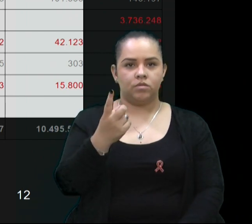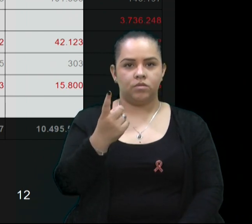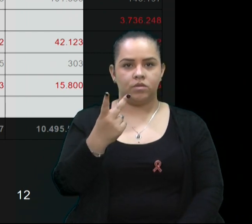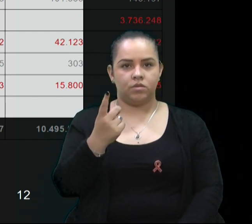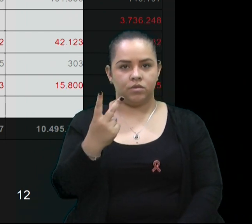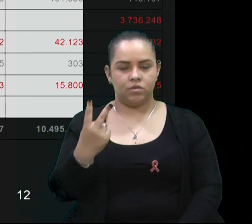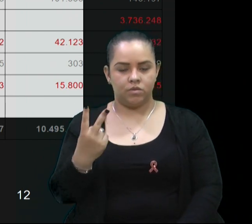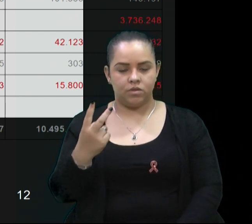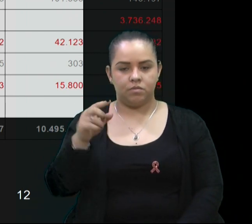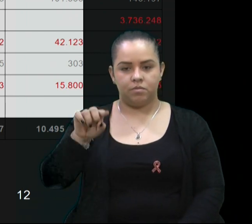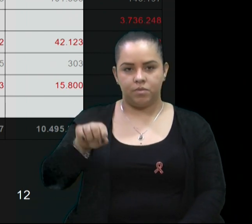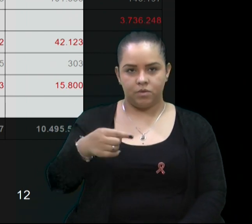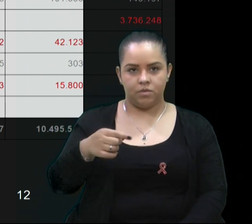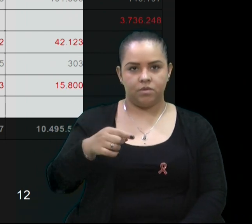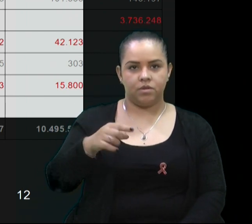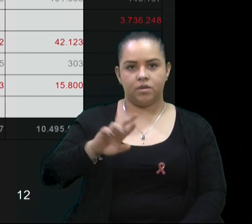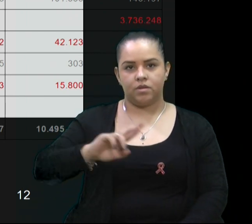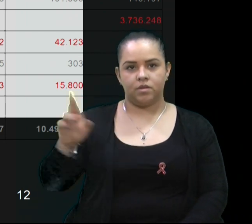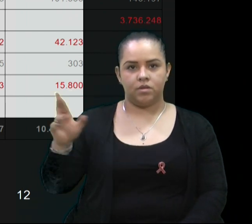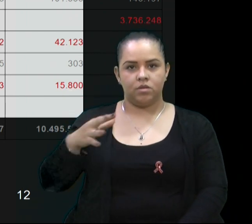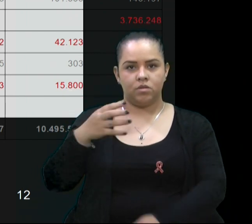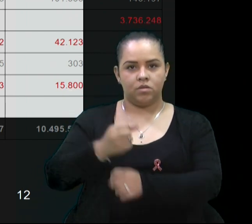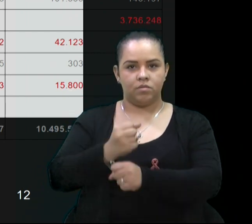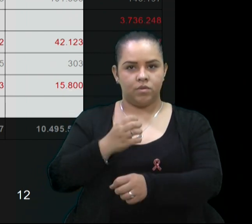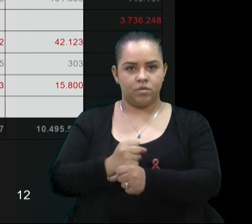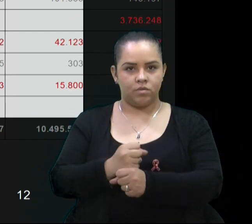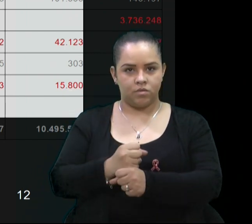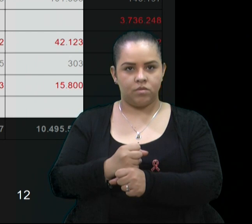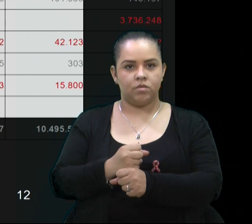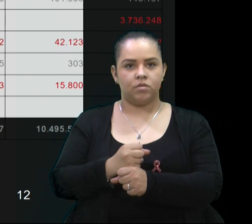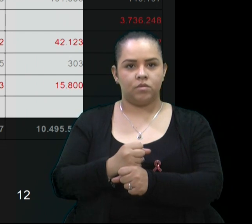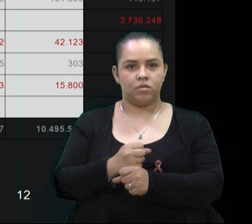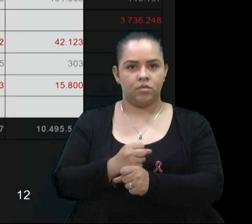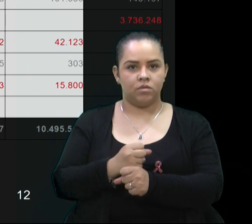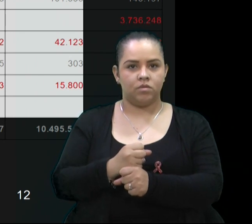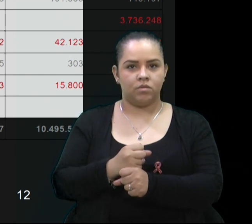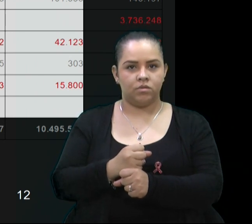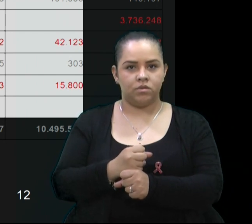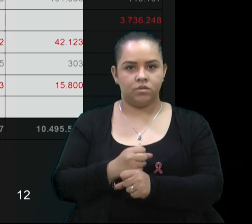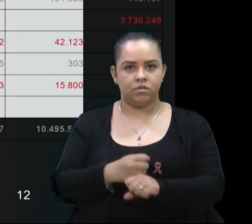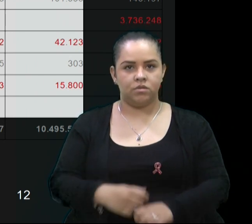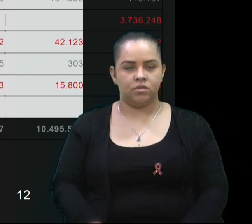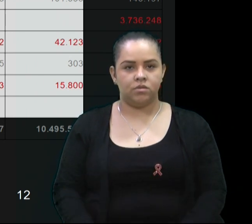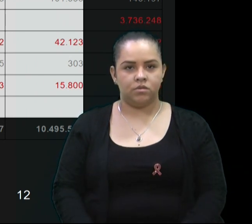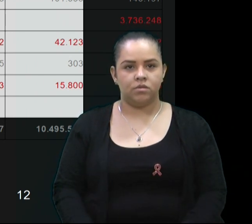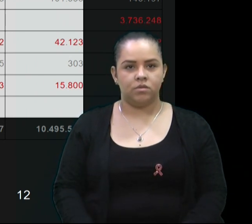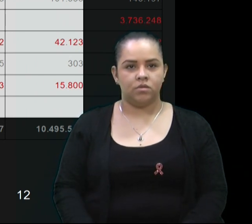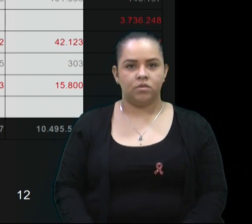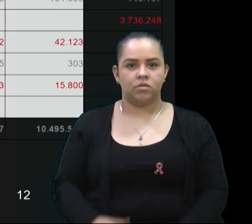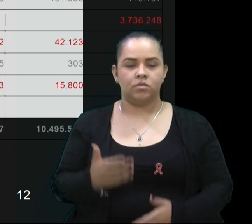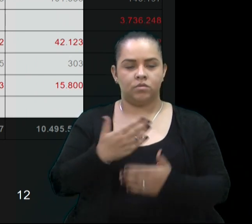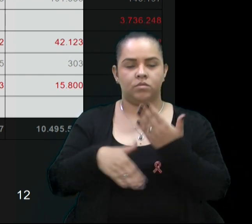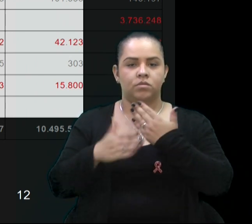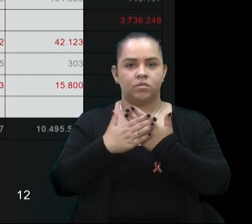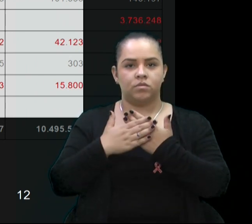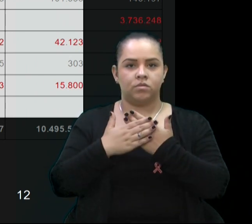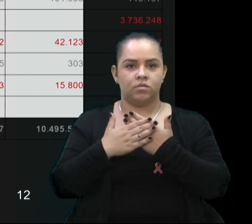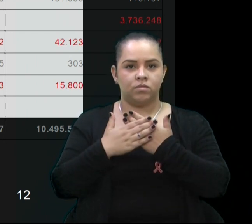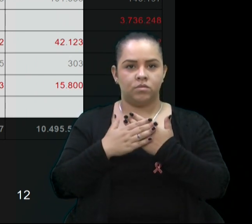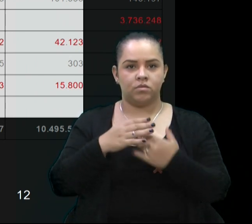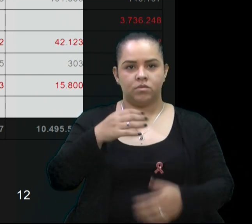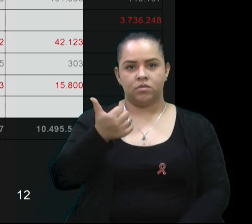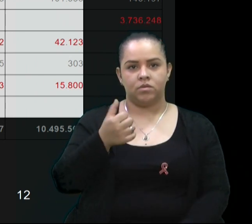Então, totalizando, pessoal total, R